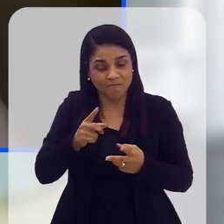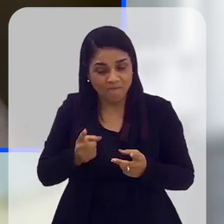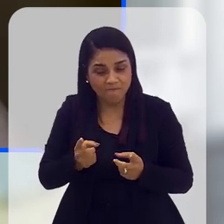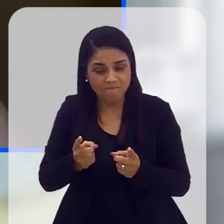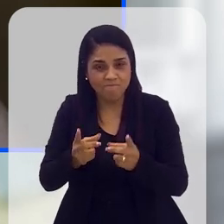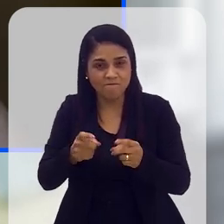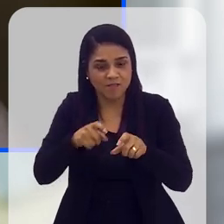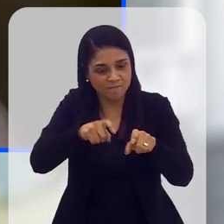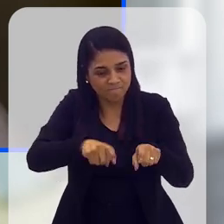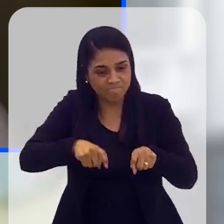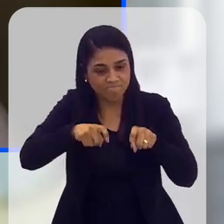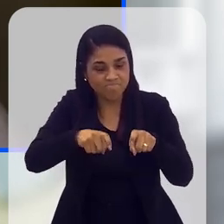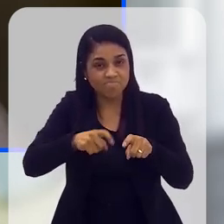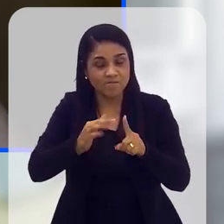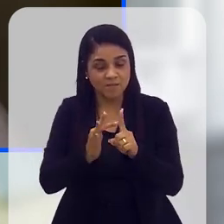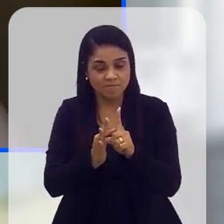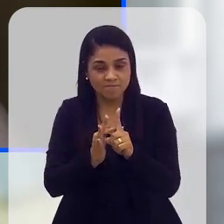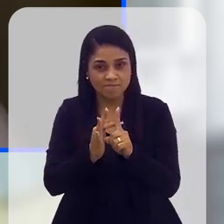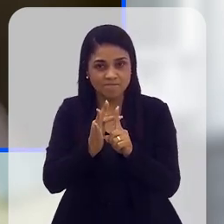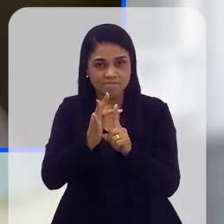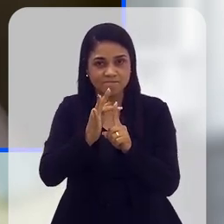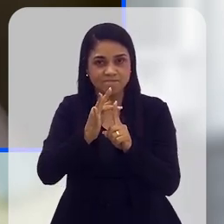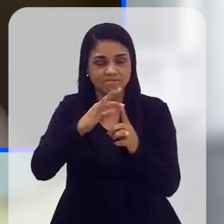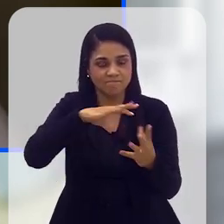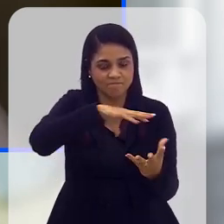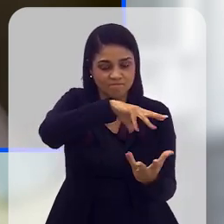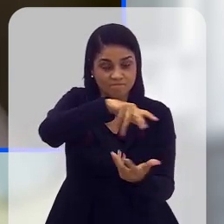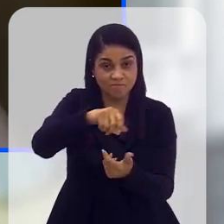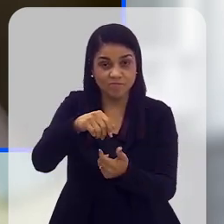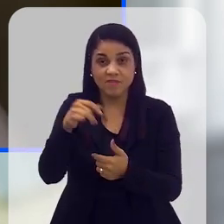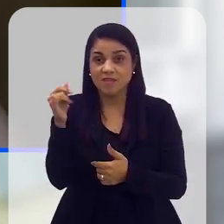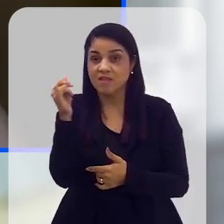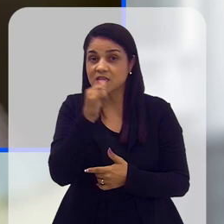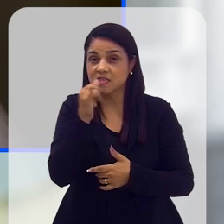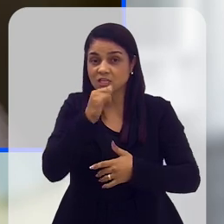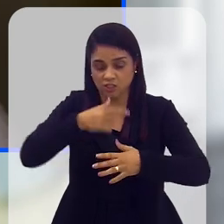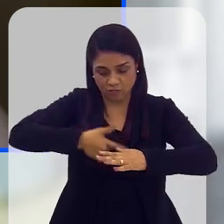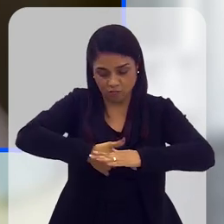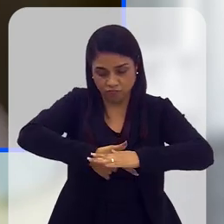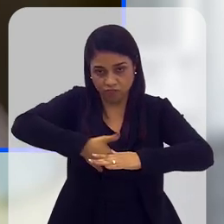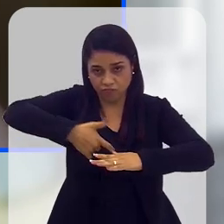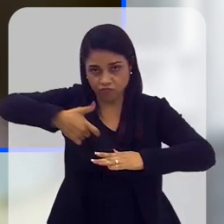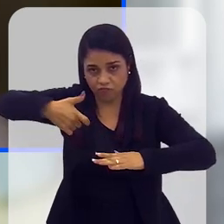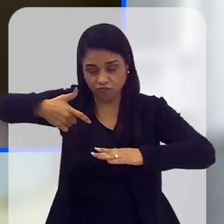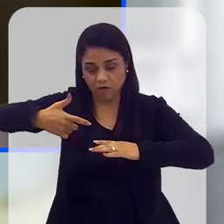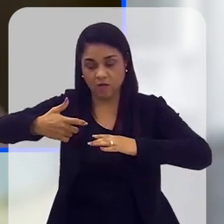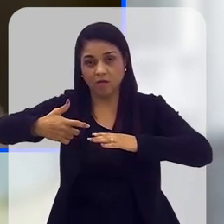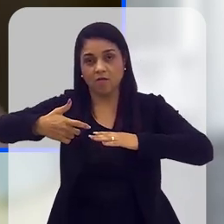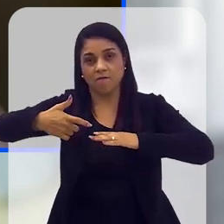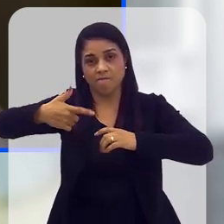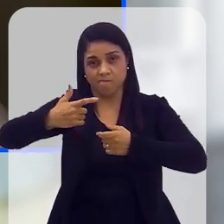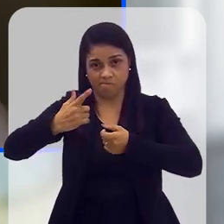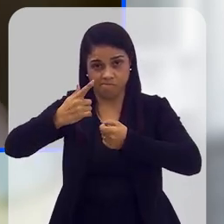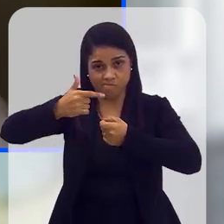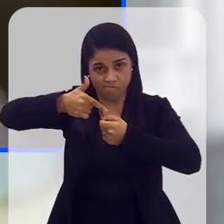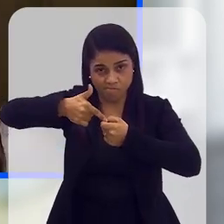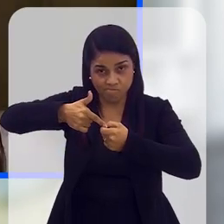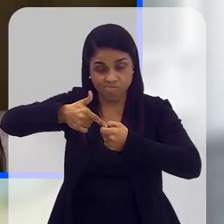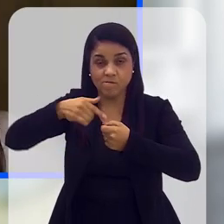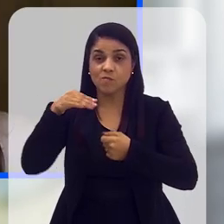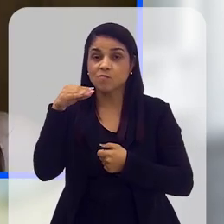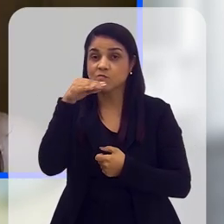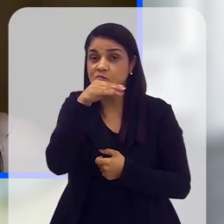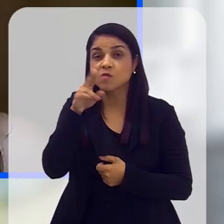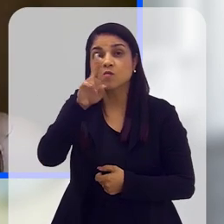né, e também por conta do aquecimento, né, a maioria das energias fósseis também são usadas muito para aquecimento em época de inverno.